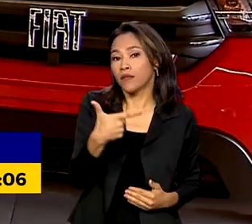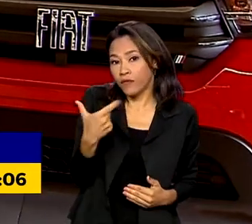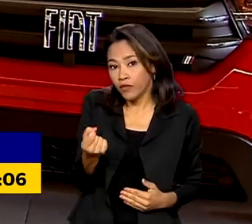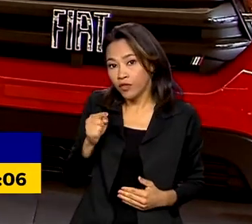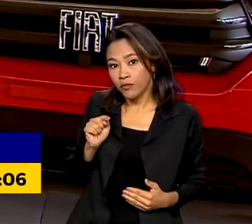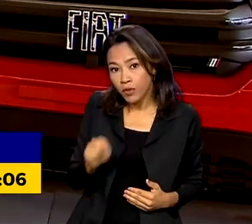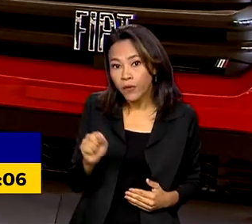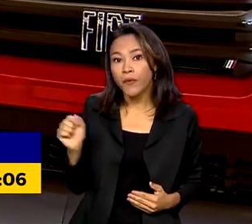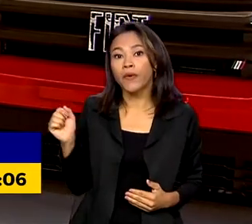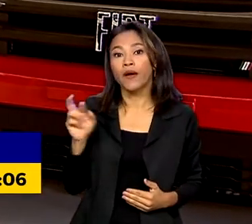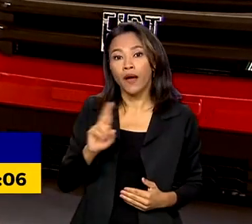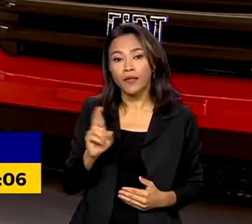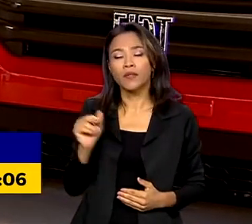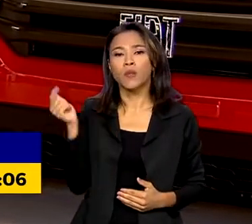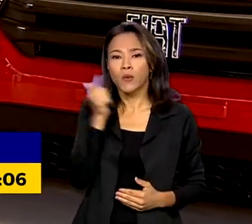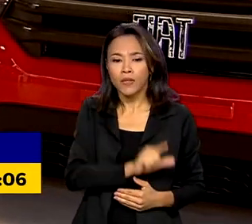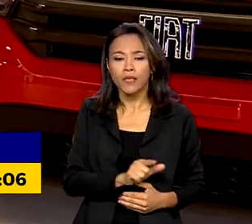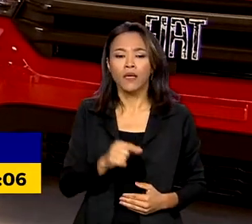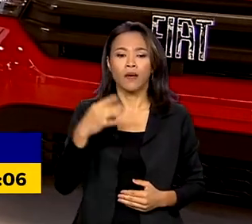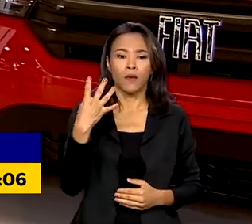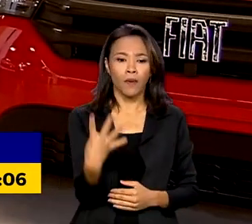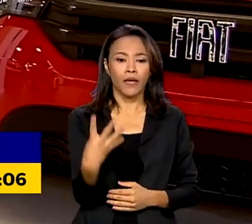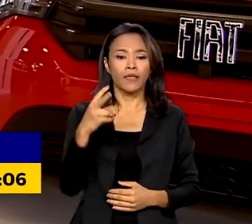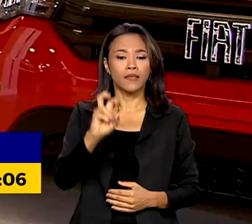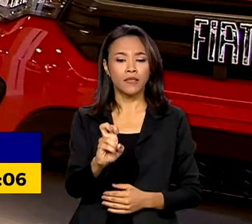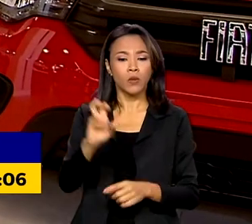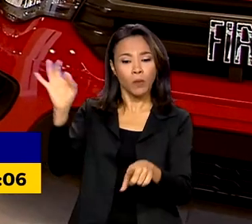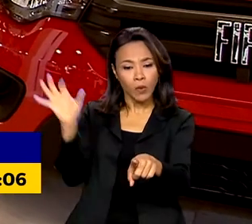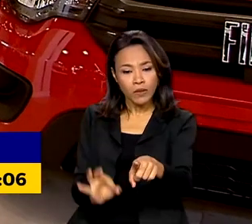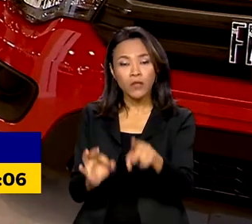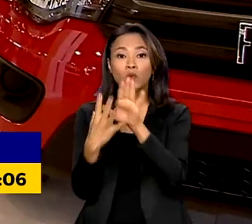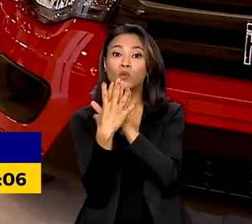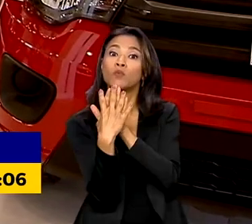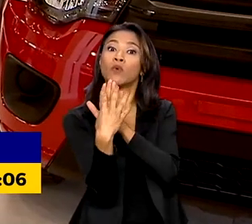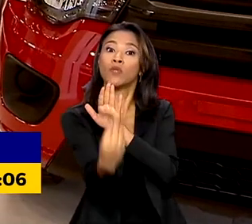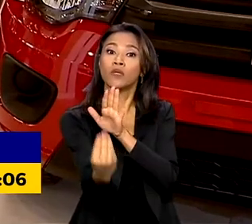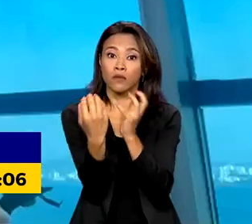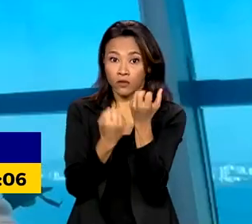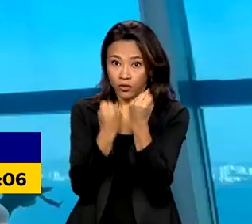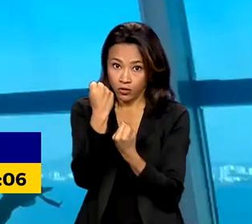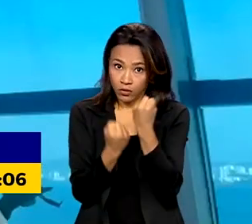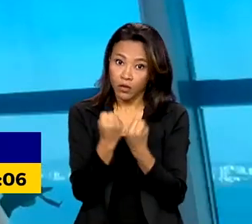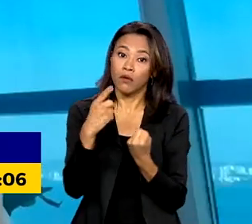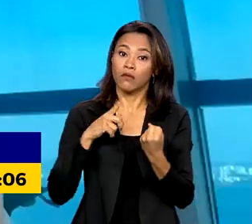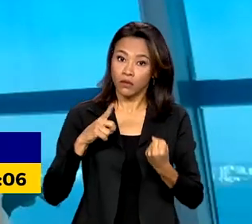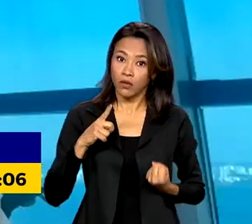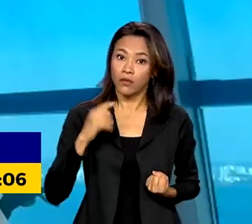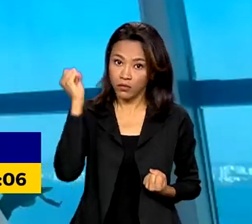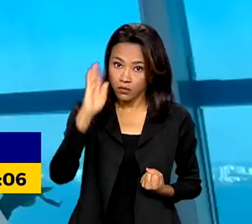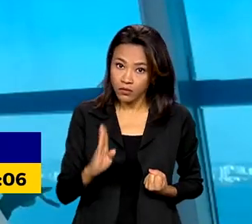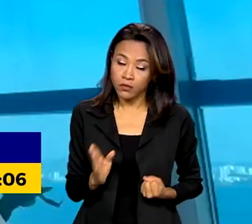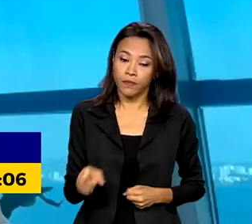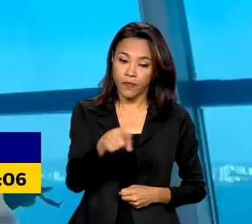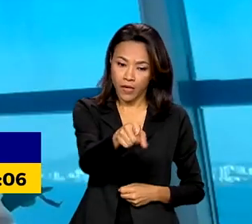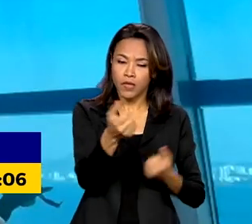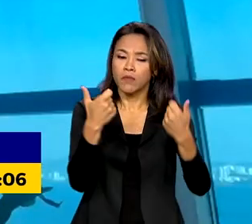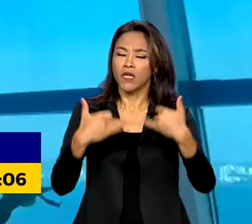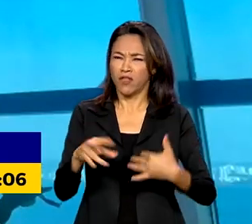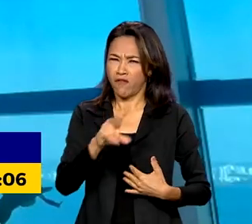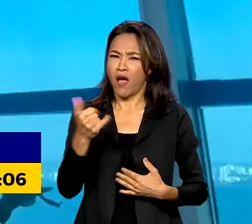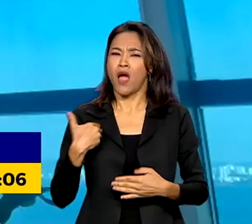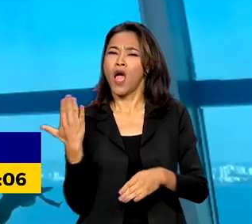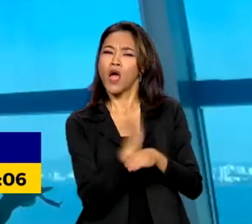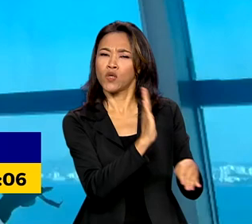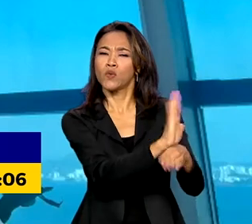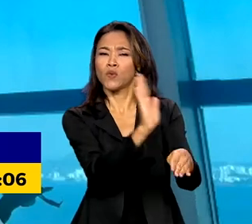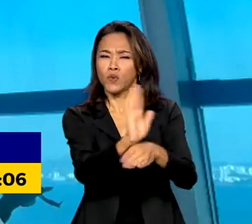alcança cerca de 45% dos modelos disponíveis. Certamente vai ajudar as montadoras que estão em